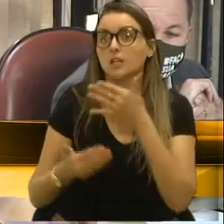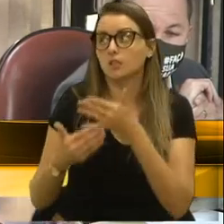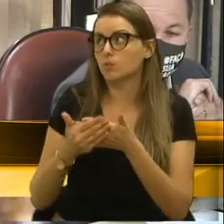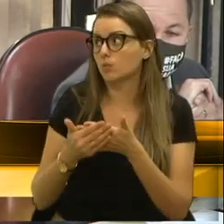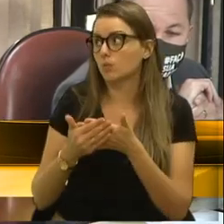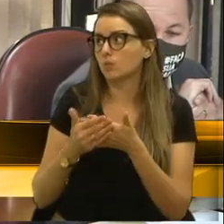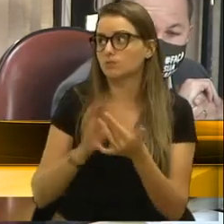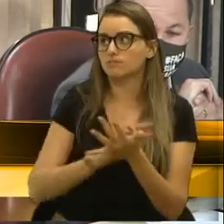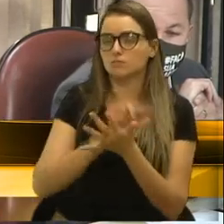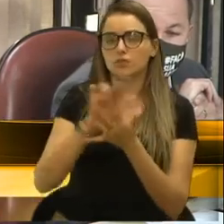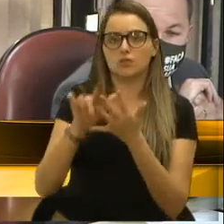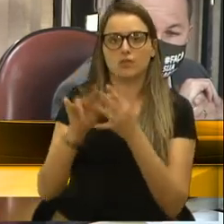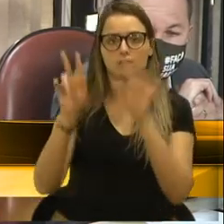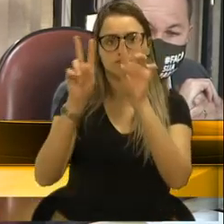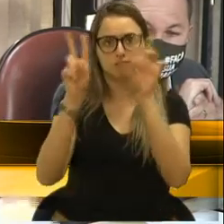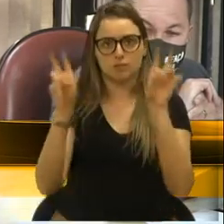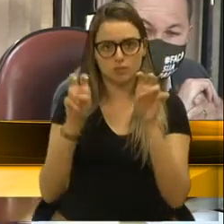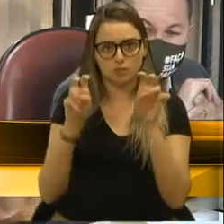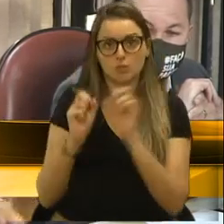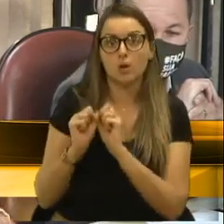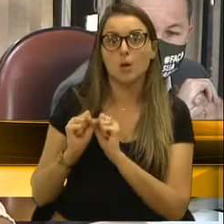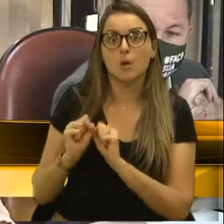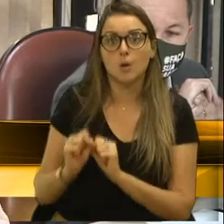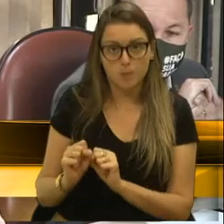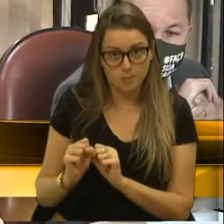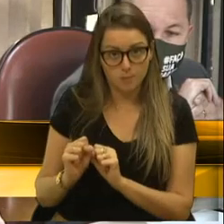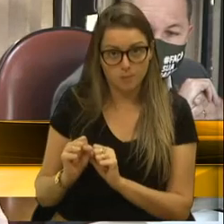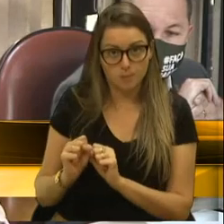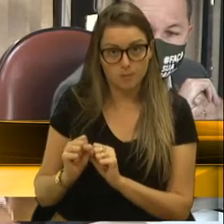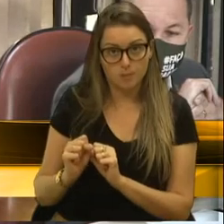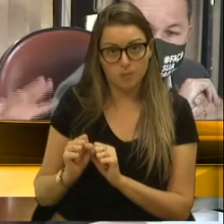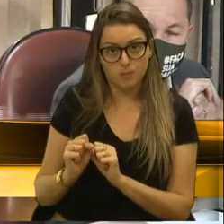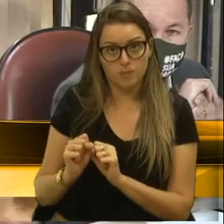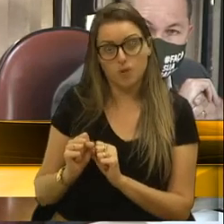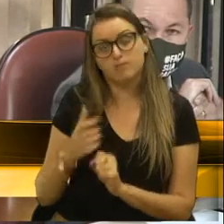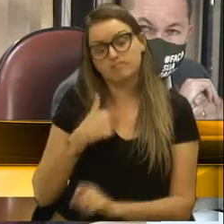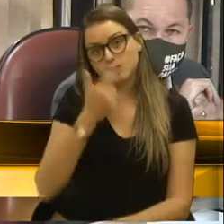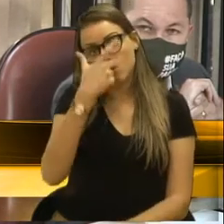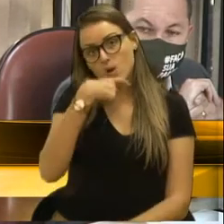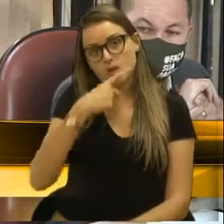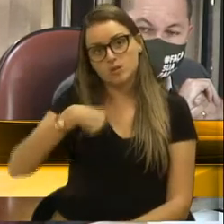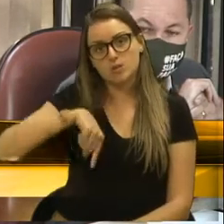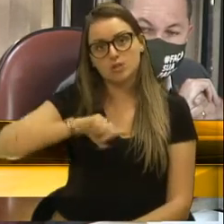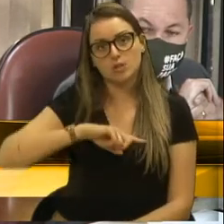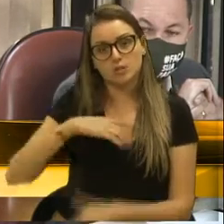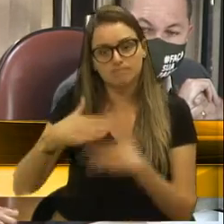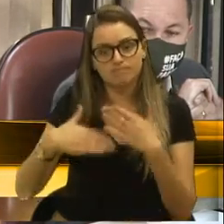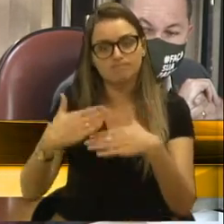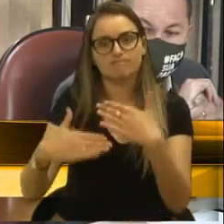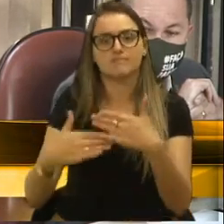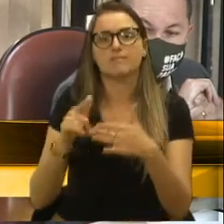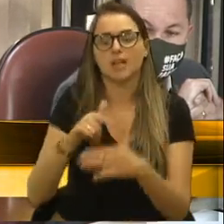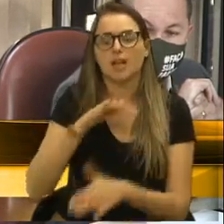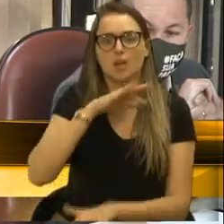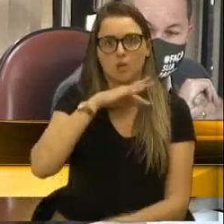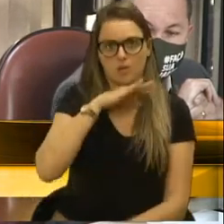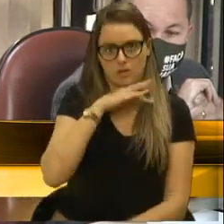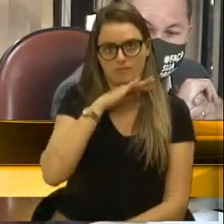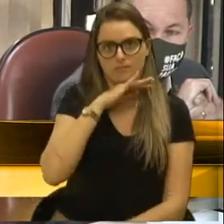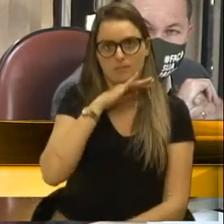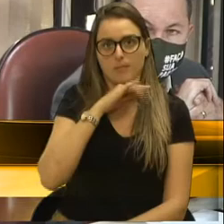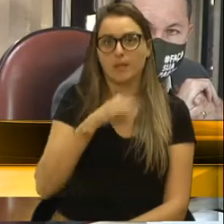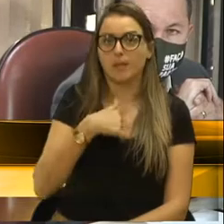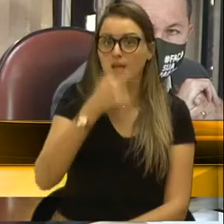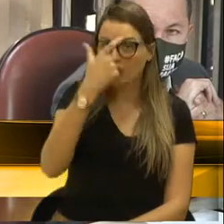aspectos aqui que ele pode... Acho que nós entrarmos nesse processo aqui talvez seja muito ruim. Então, acho que